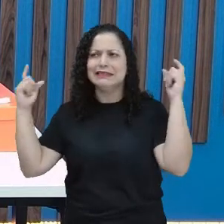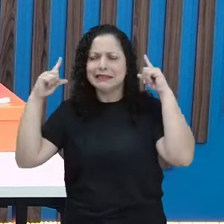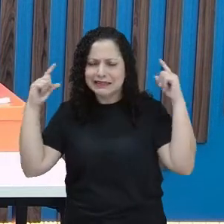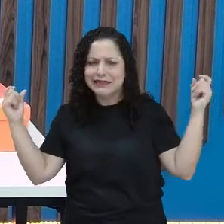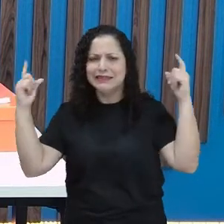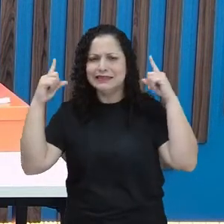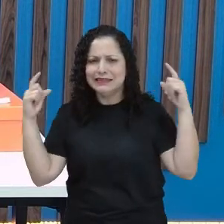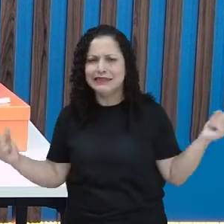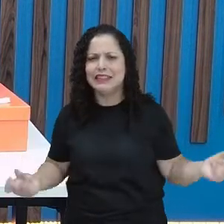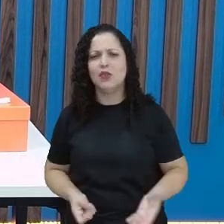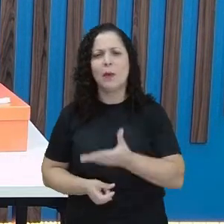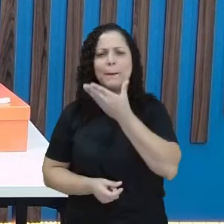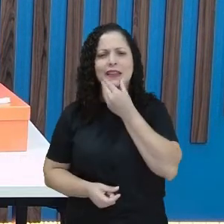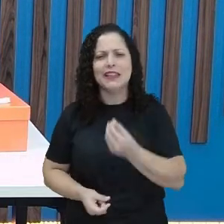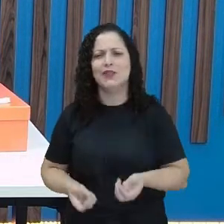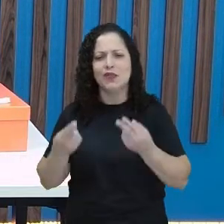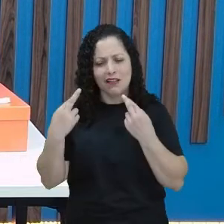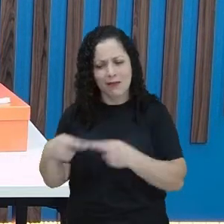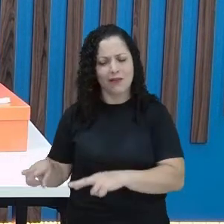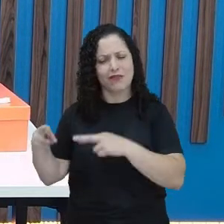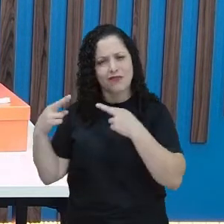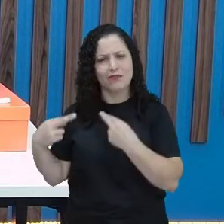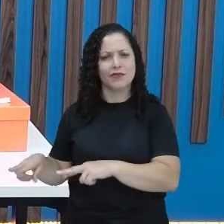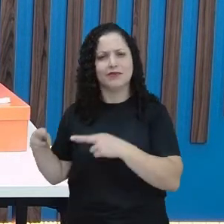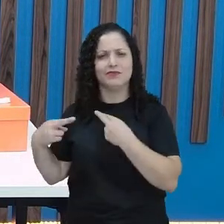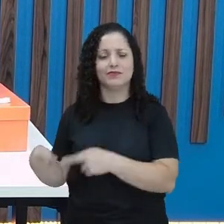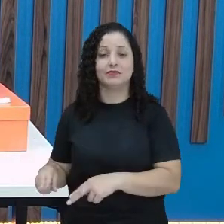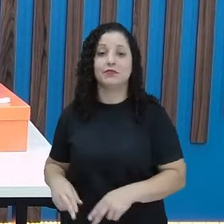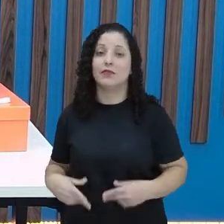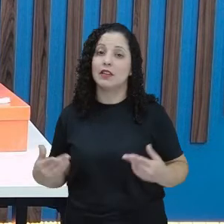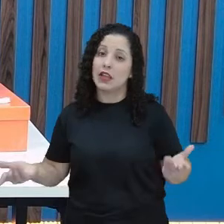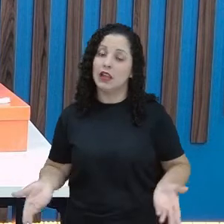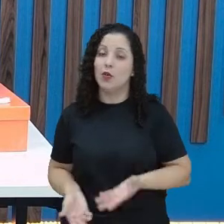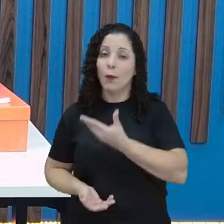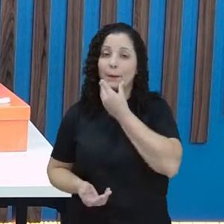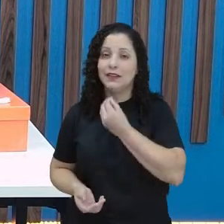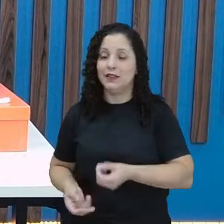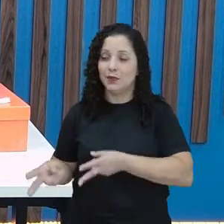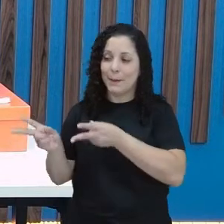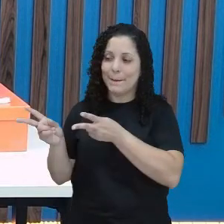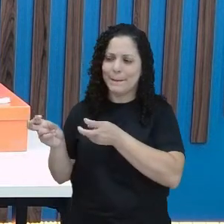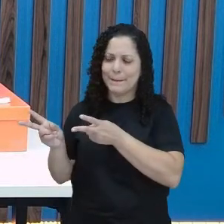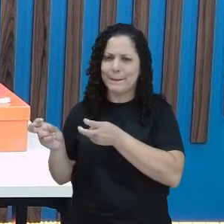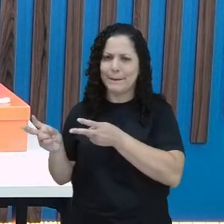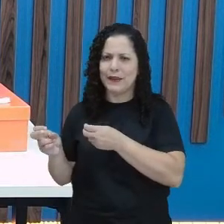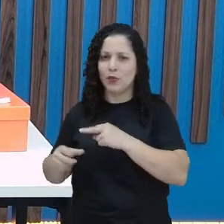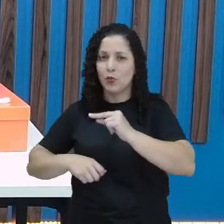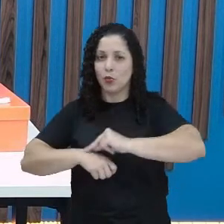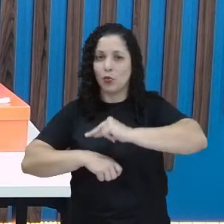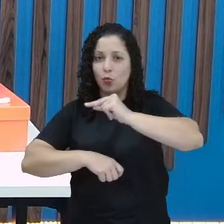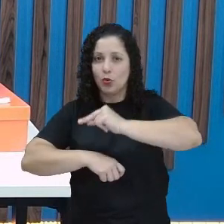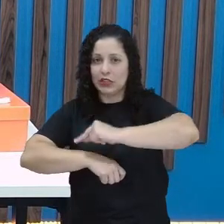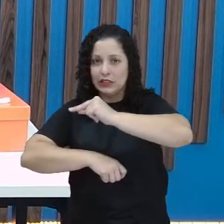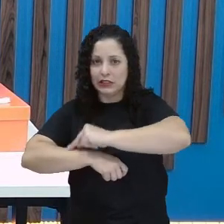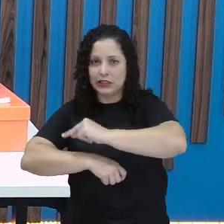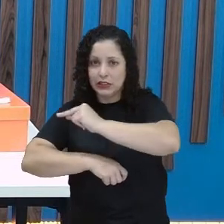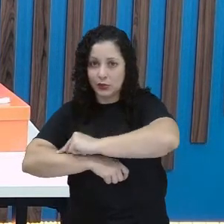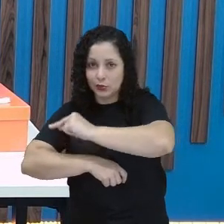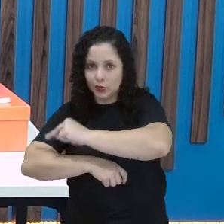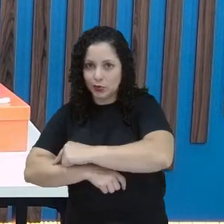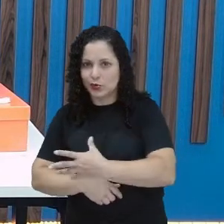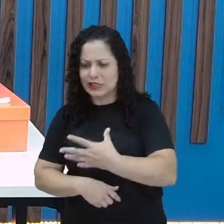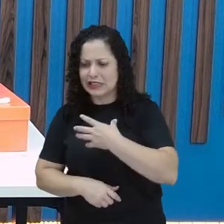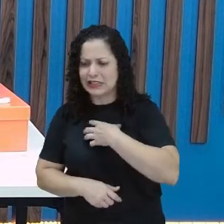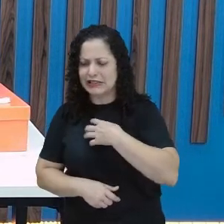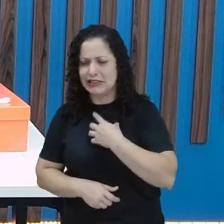queixa, inclusive teve um momento que ele percebeu que o grilo sentia falta dele, não é?